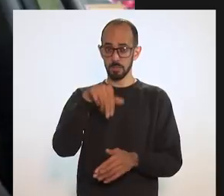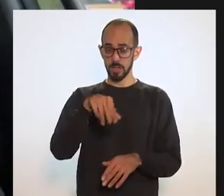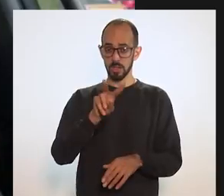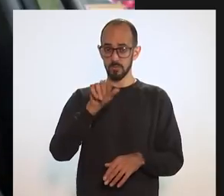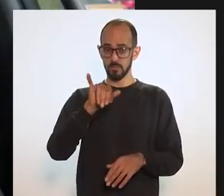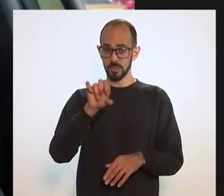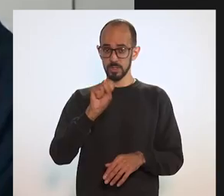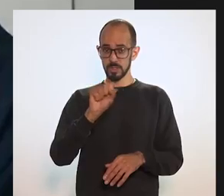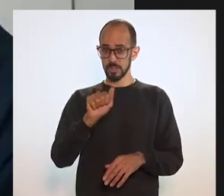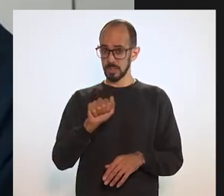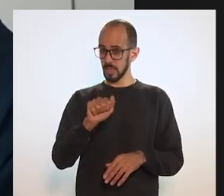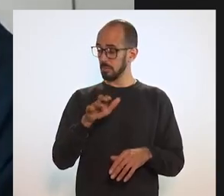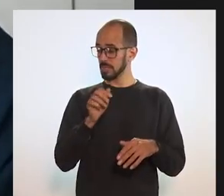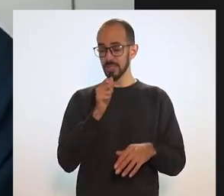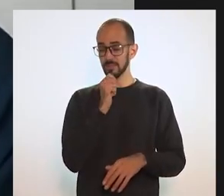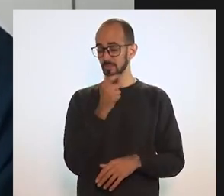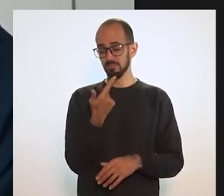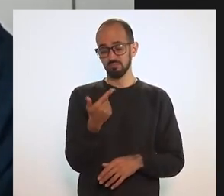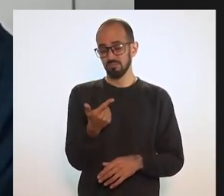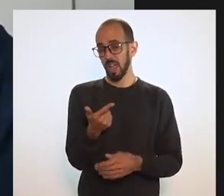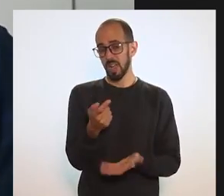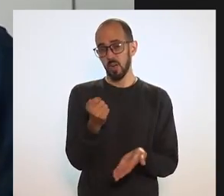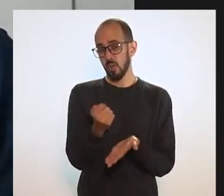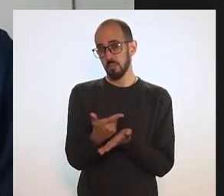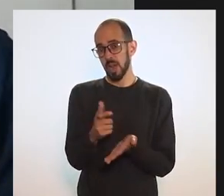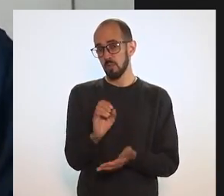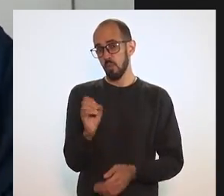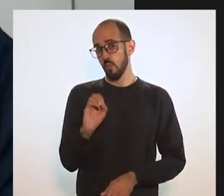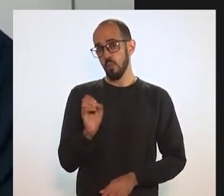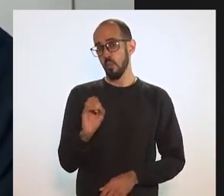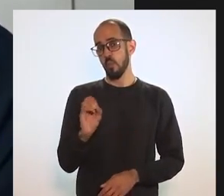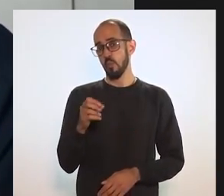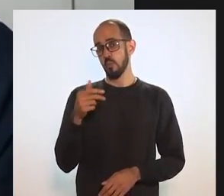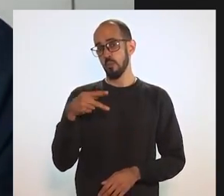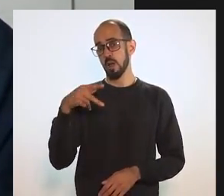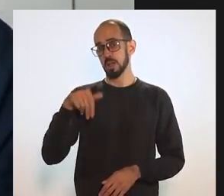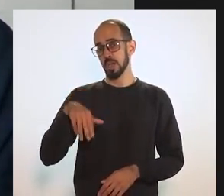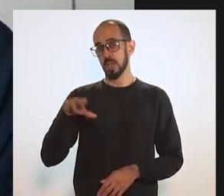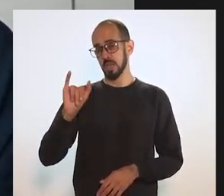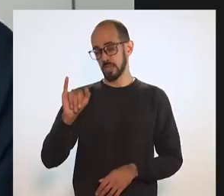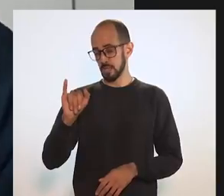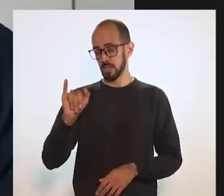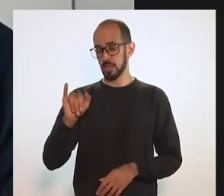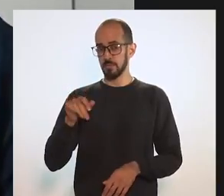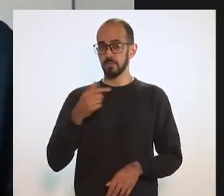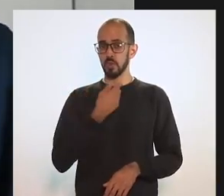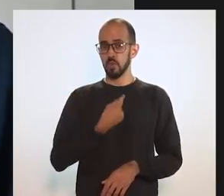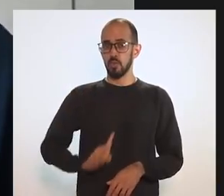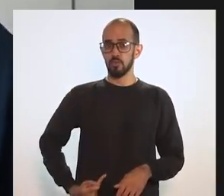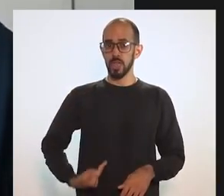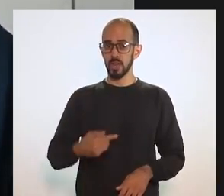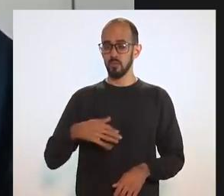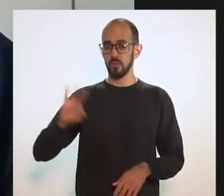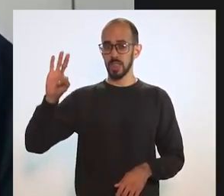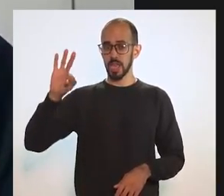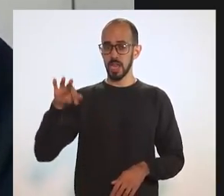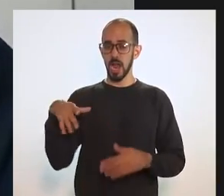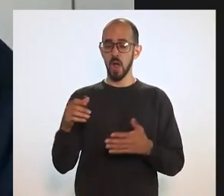aprovada pela Anvisa, mas que até agora não foi incorporada ao PNI. O governo federal acabou de anunciar